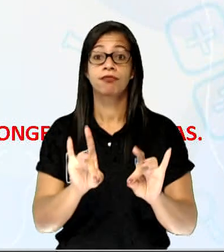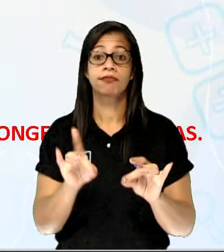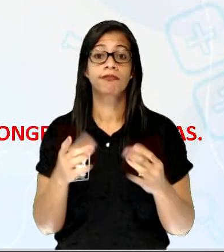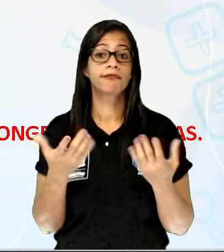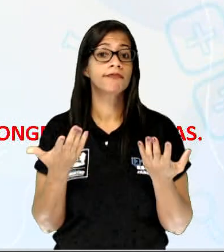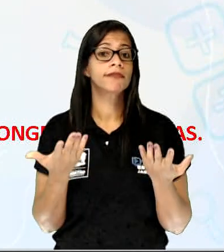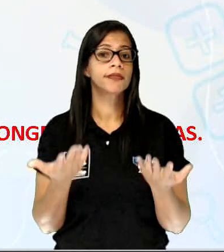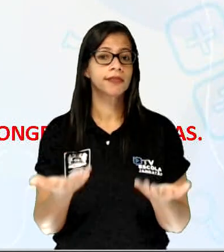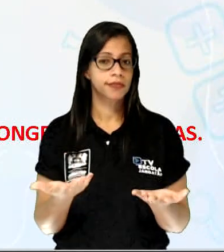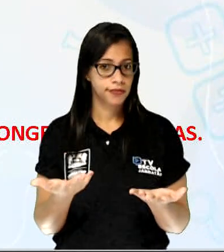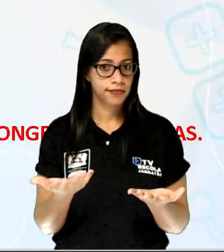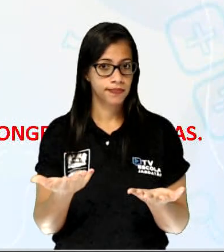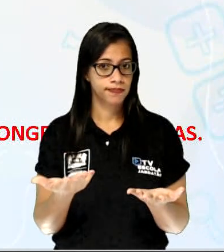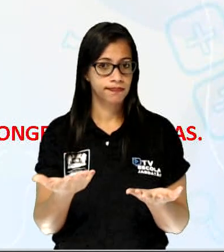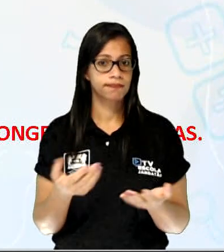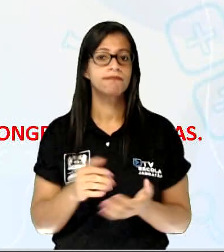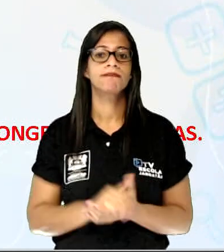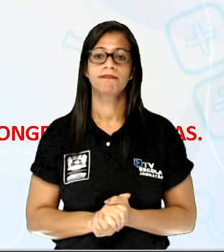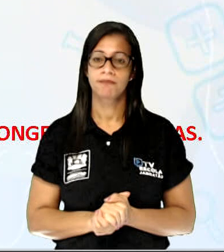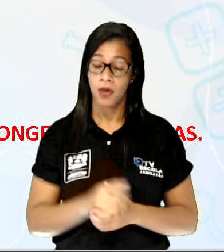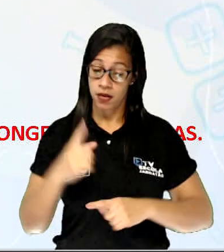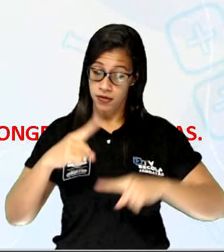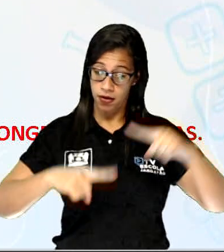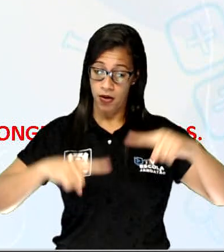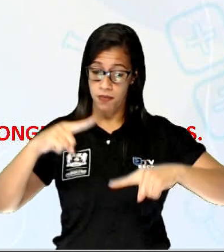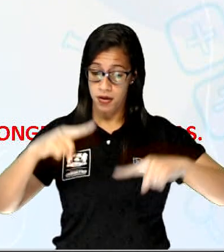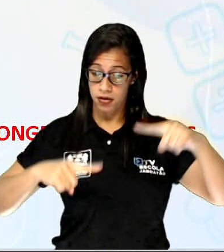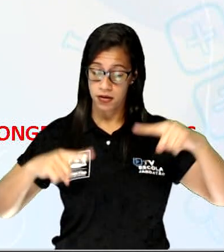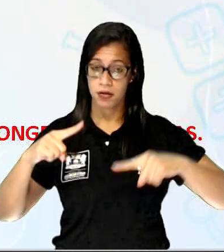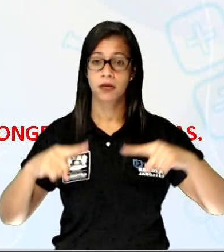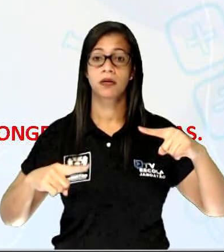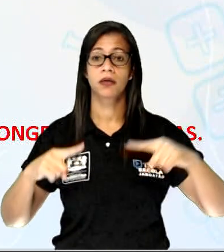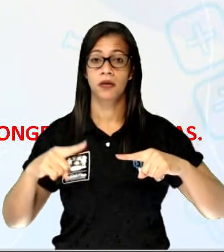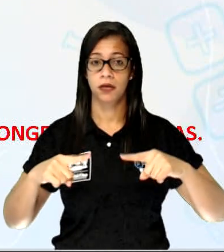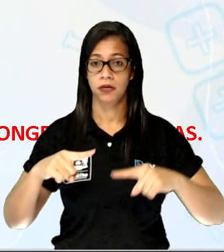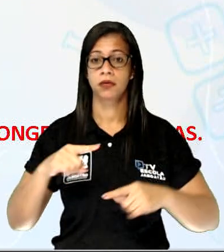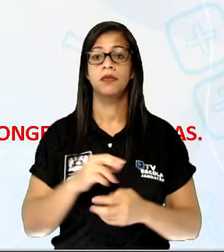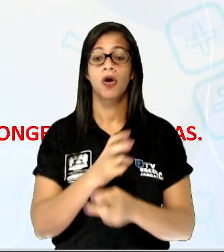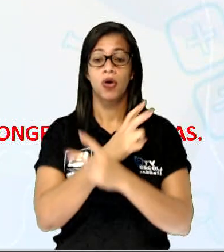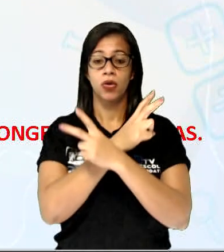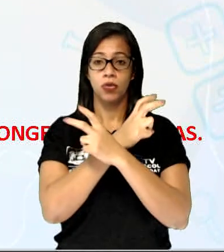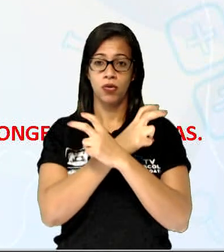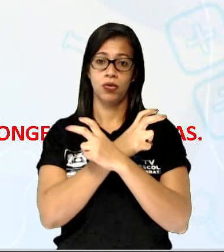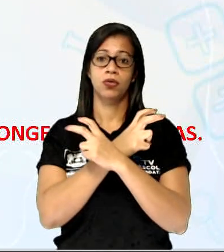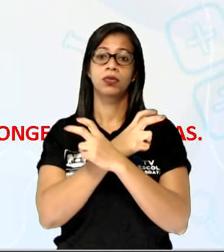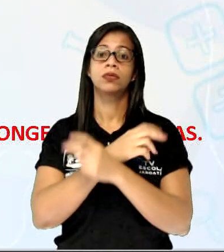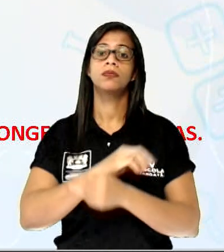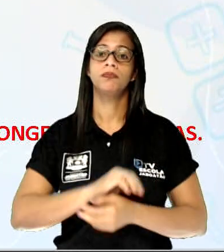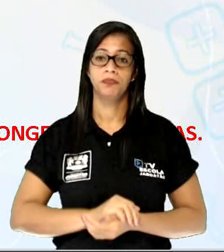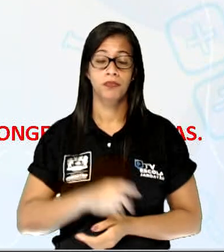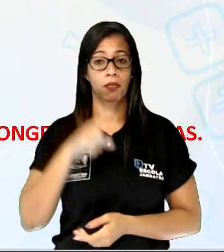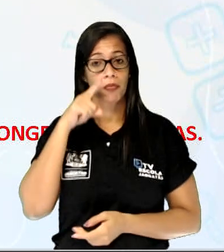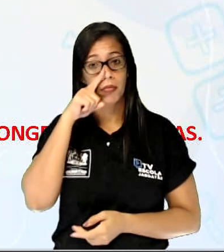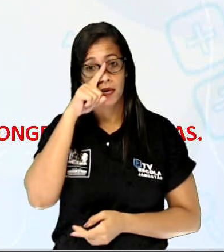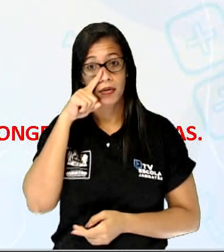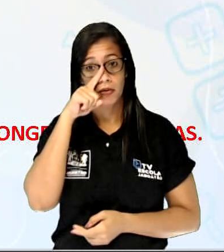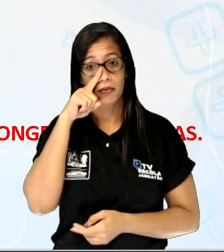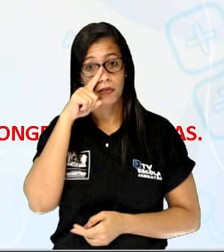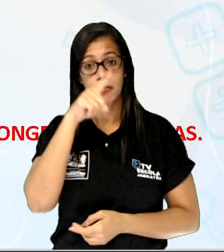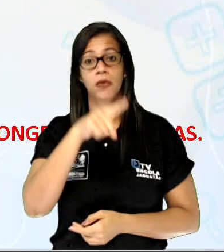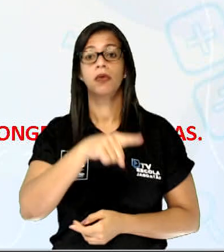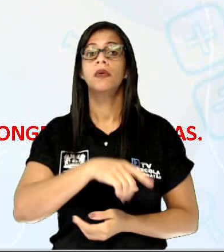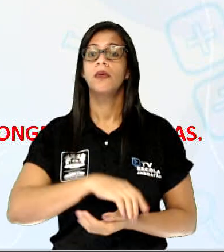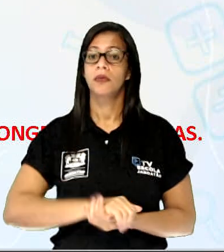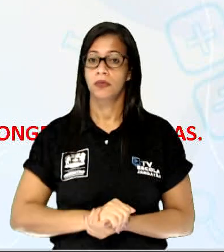produtos que são tóxicos, né? Não pode, muitas vezes, colocou ali no braço, na mão, ou